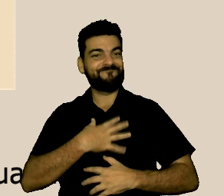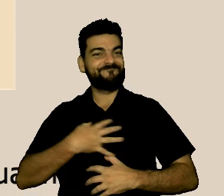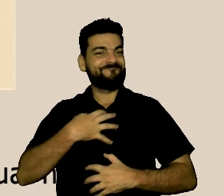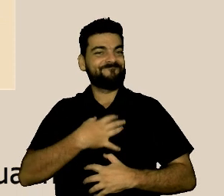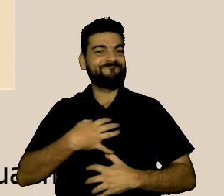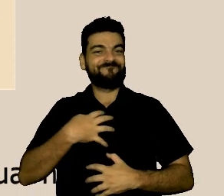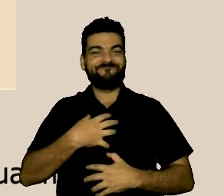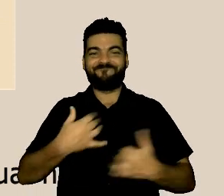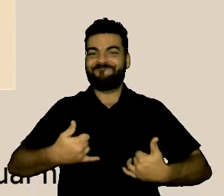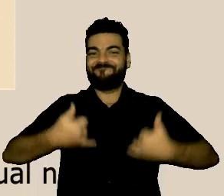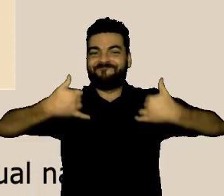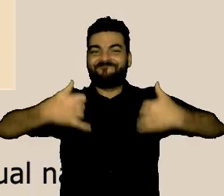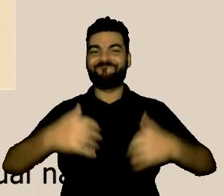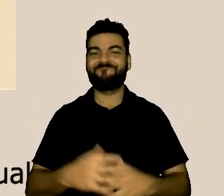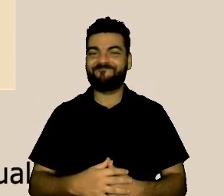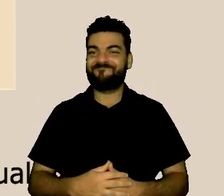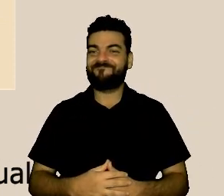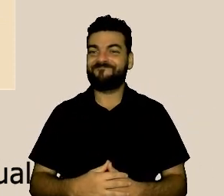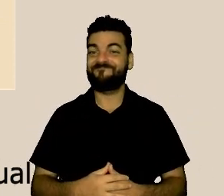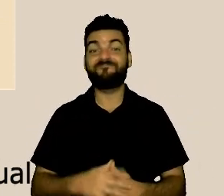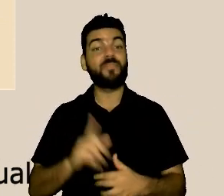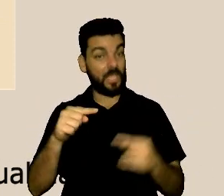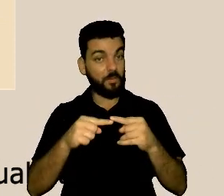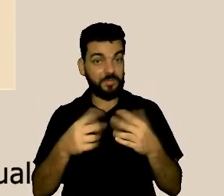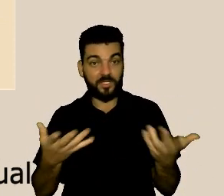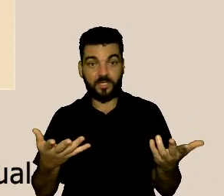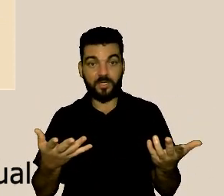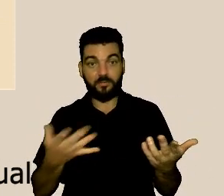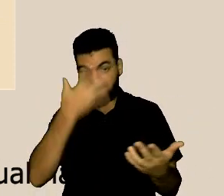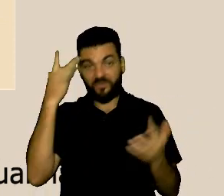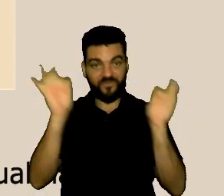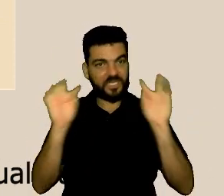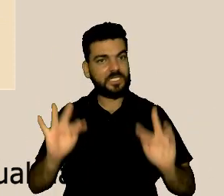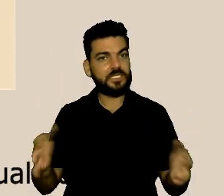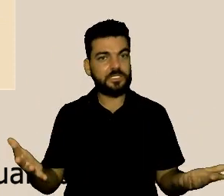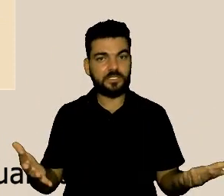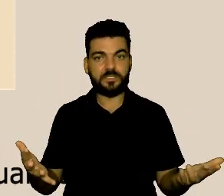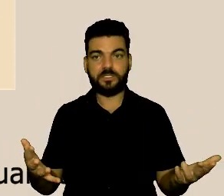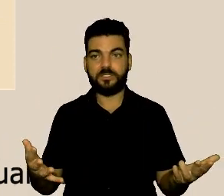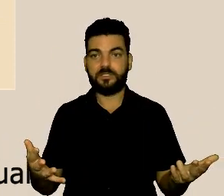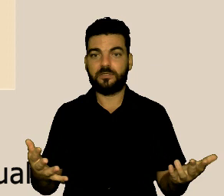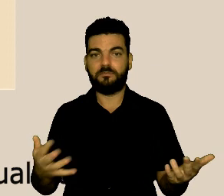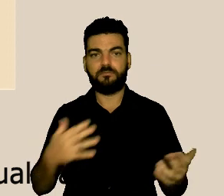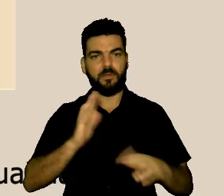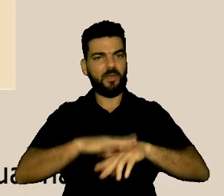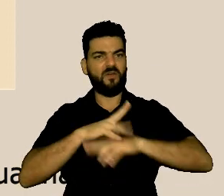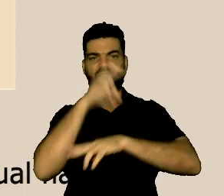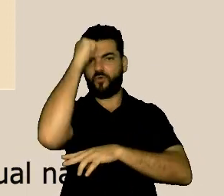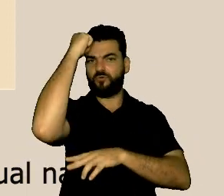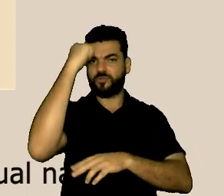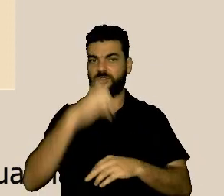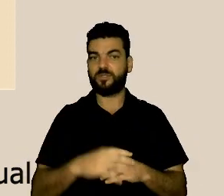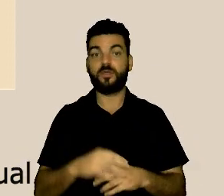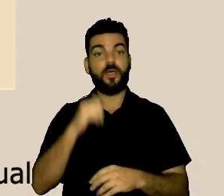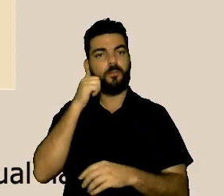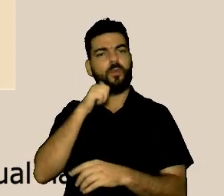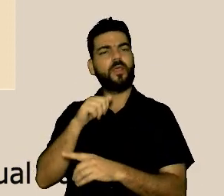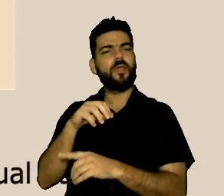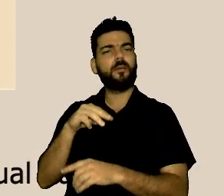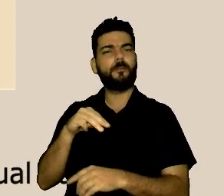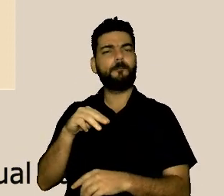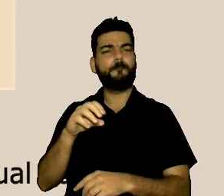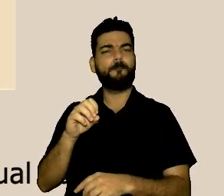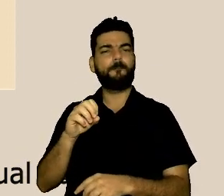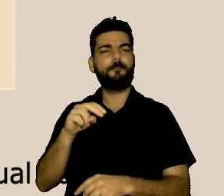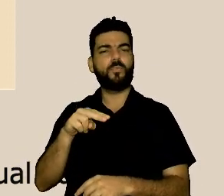ele tem essa capacidade de nos tornar mais forte acho que foi a doutora Monique que disse assim